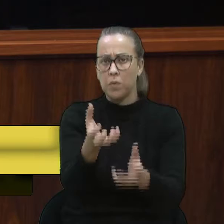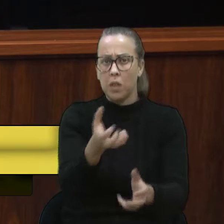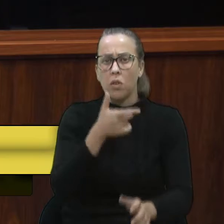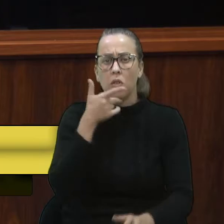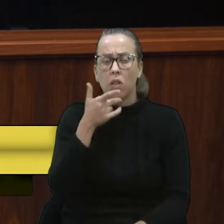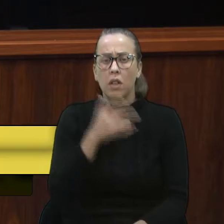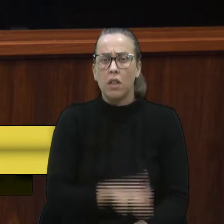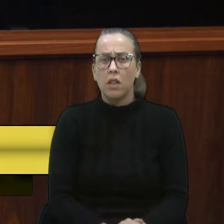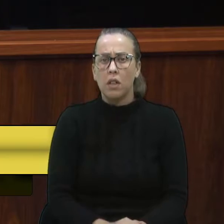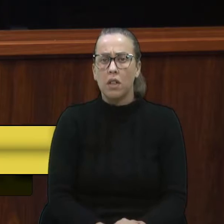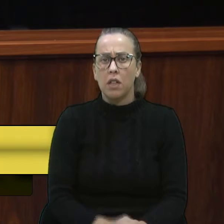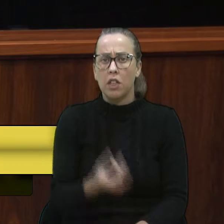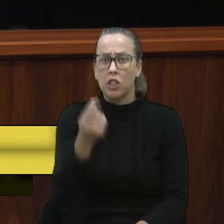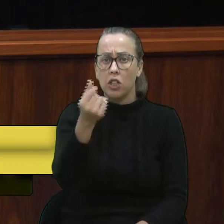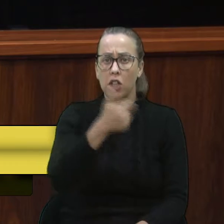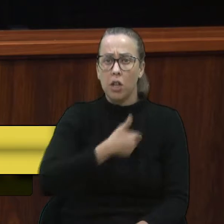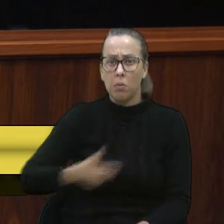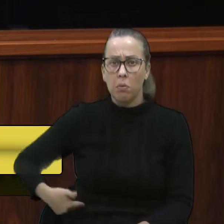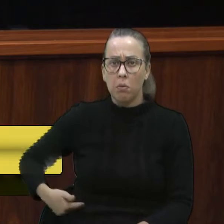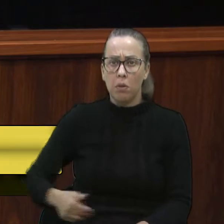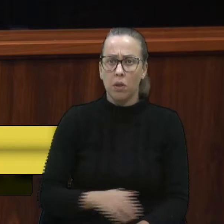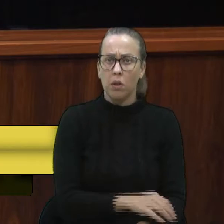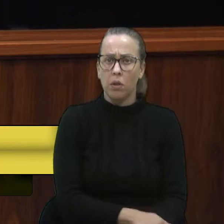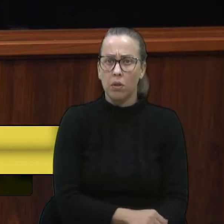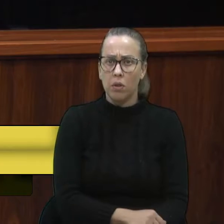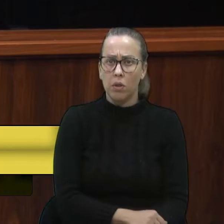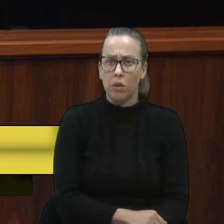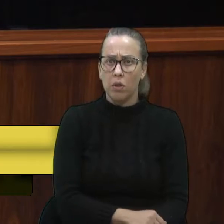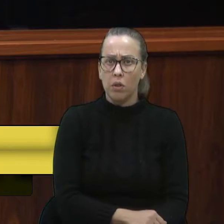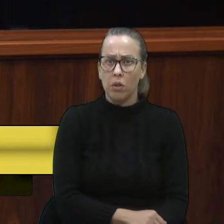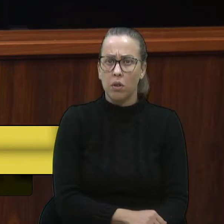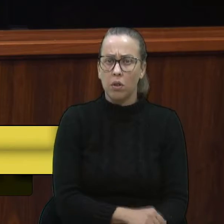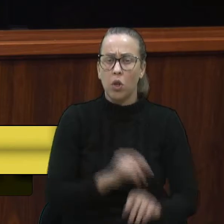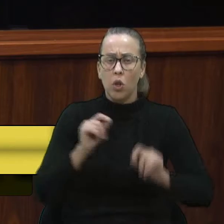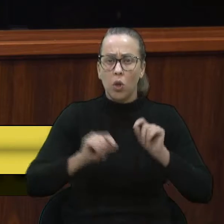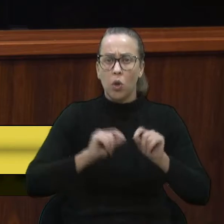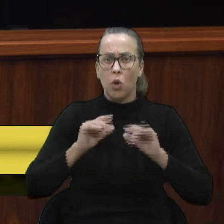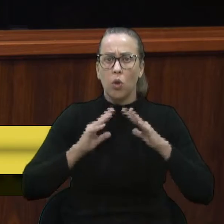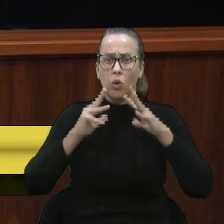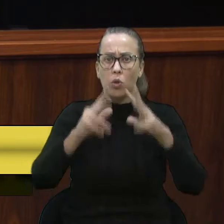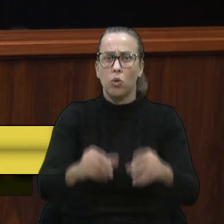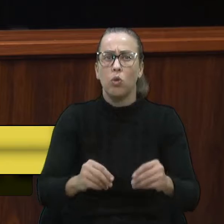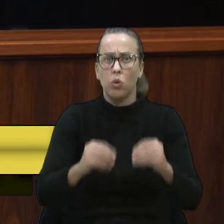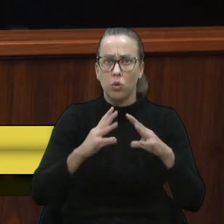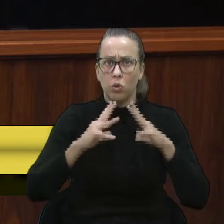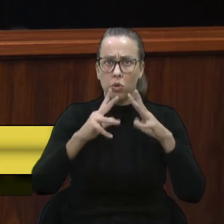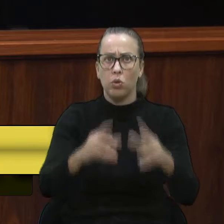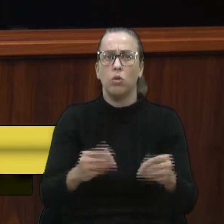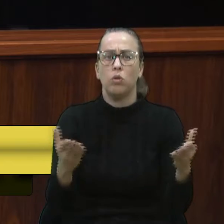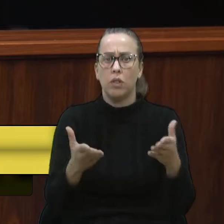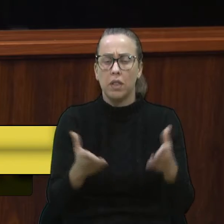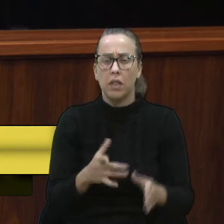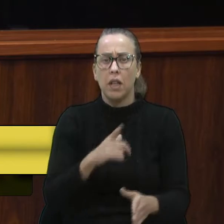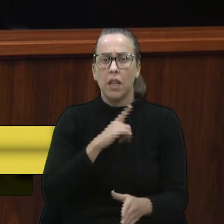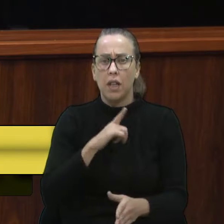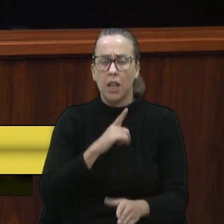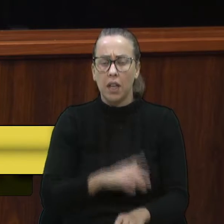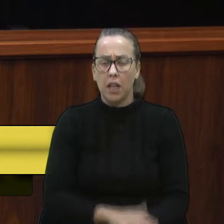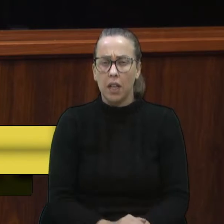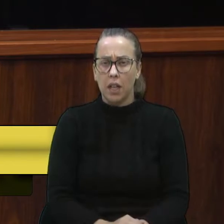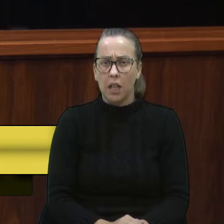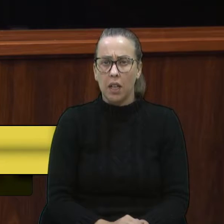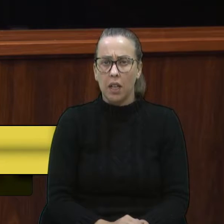sobre recursos públicos. Todos aqui, todos aqui trazem